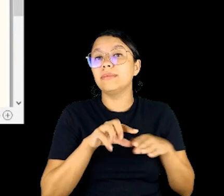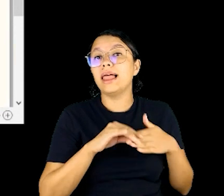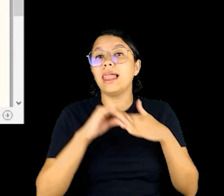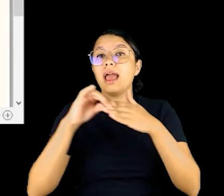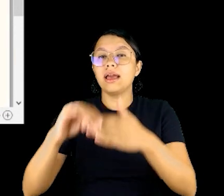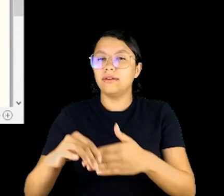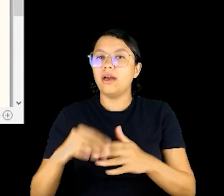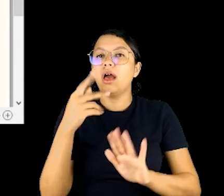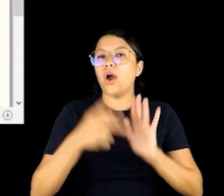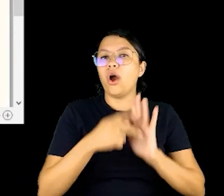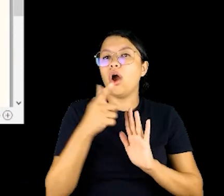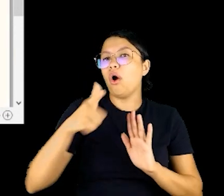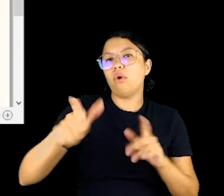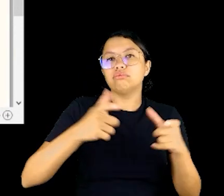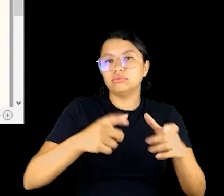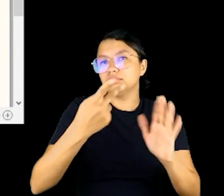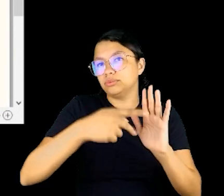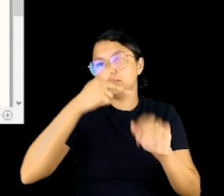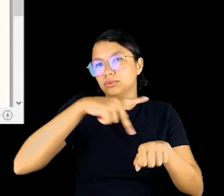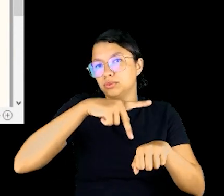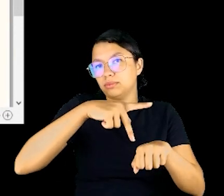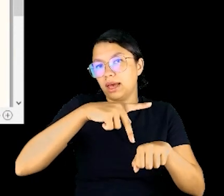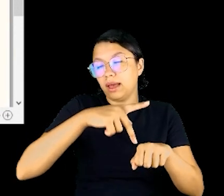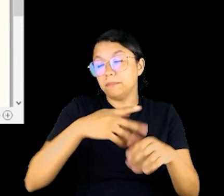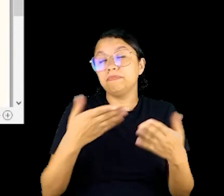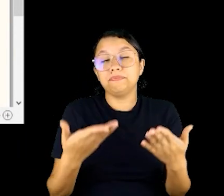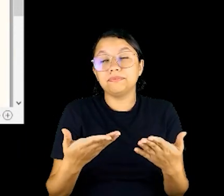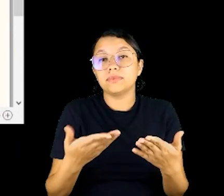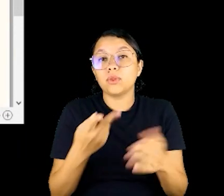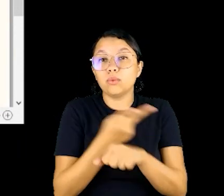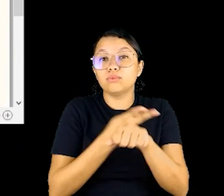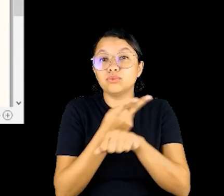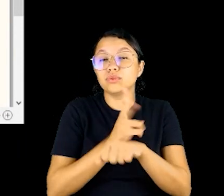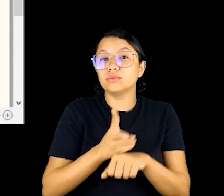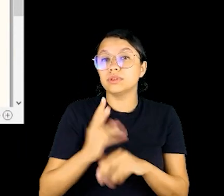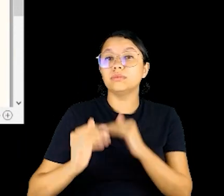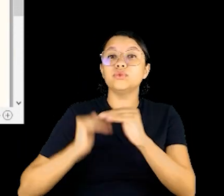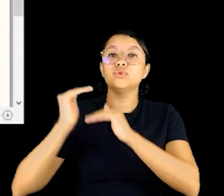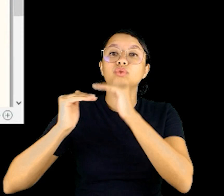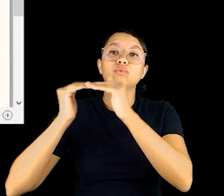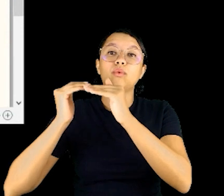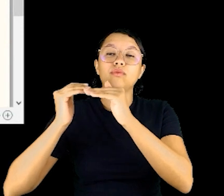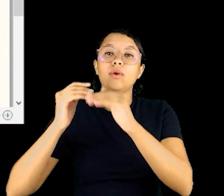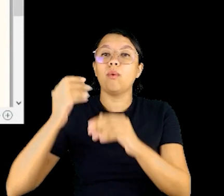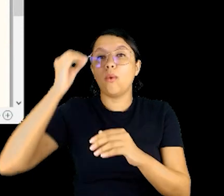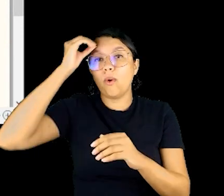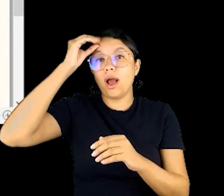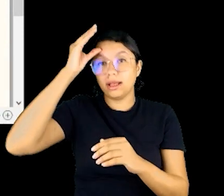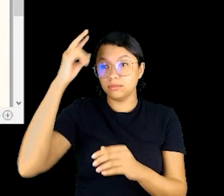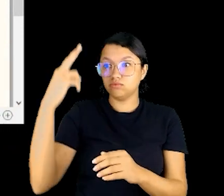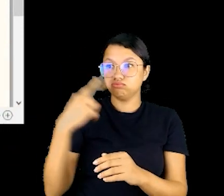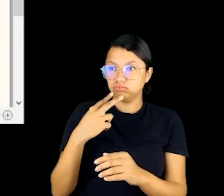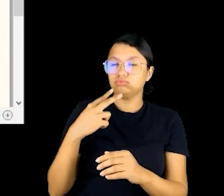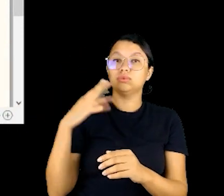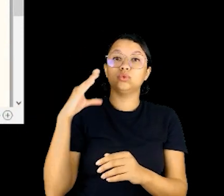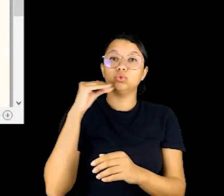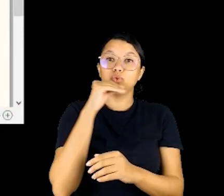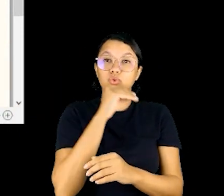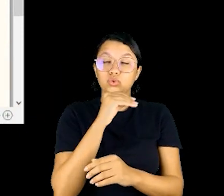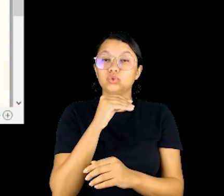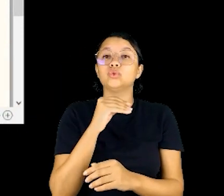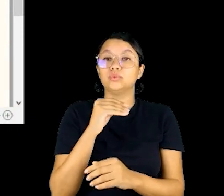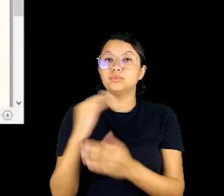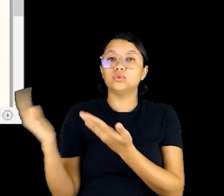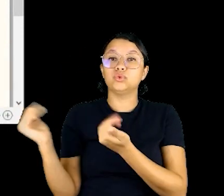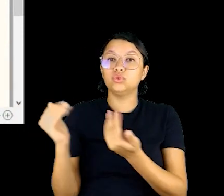mas também para levar esse projeto para outros locais do país. E com isso nós buscamos sempre desenvolver o quê? O autoconhecimento das crianças